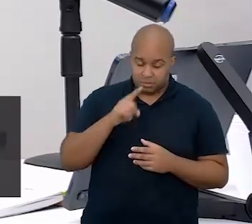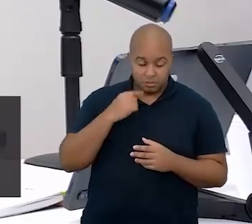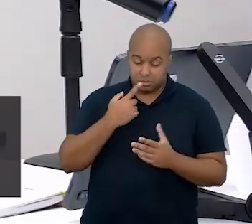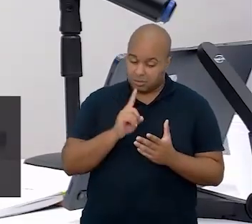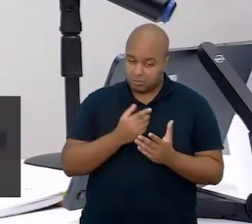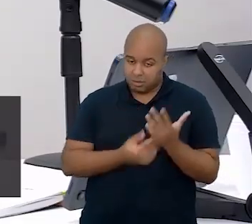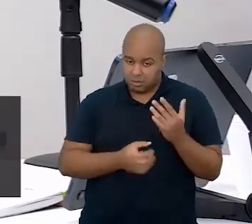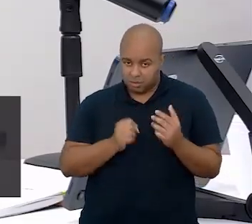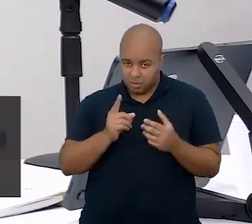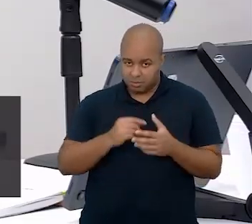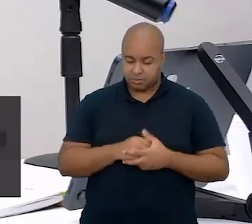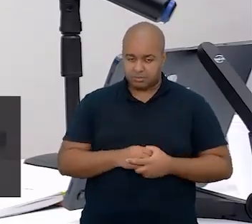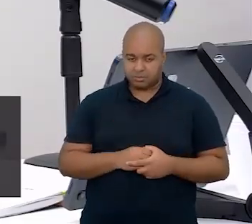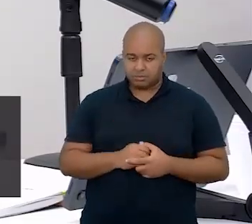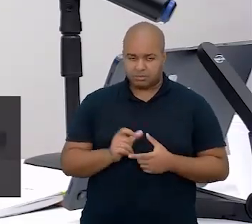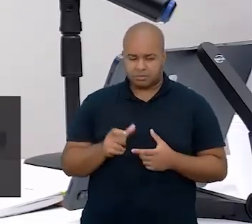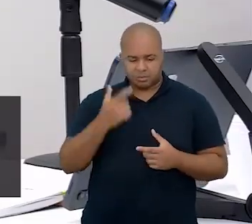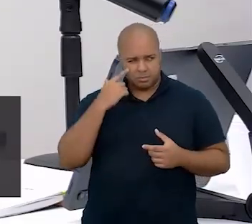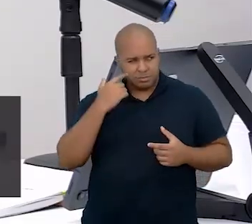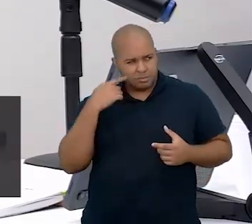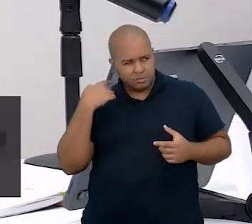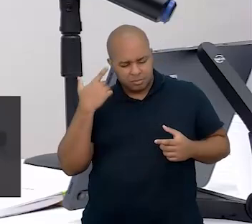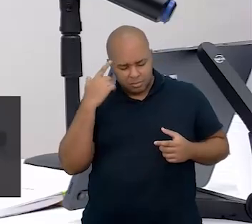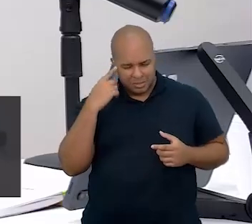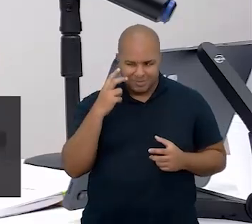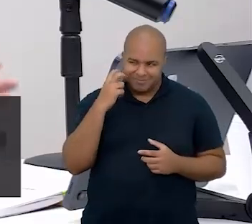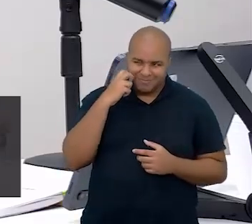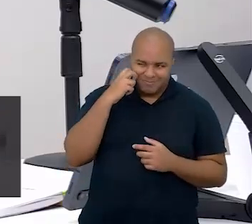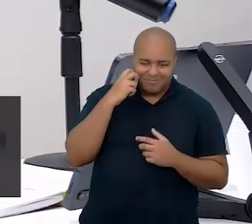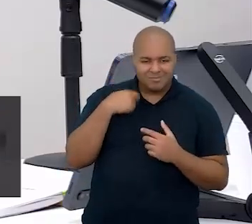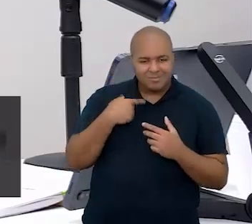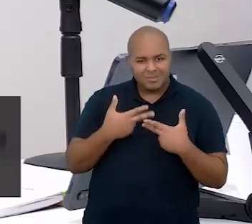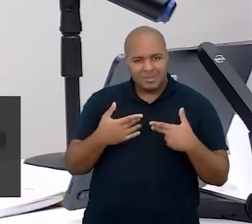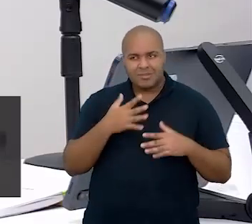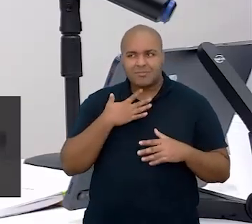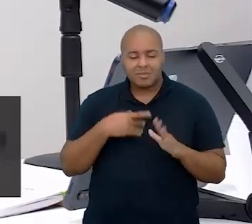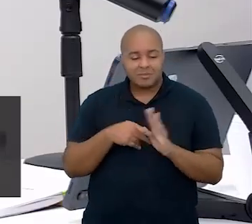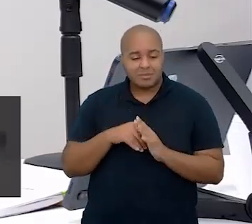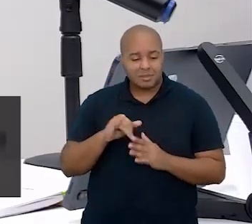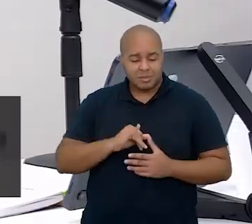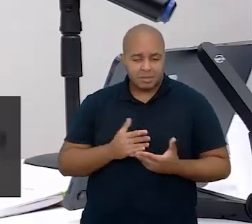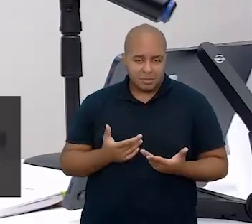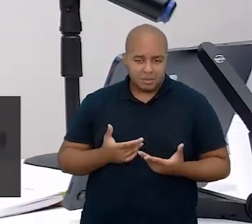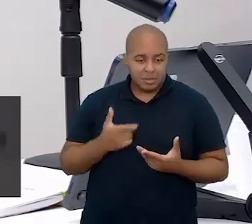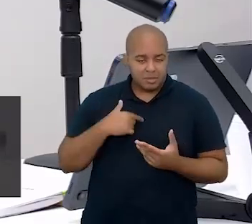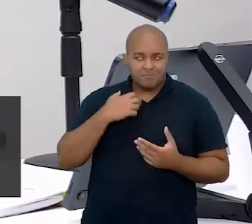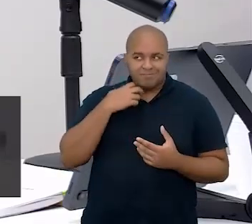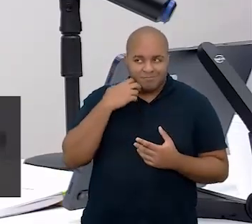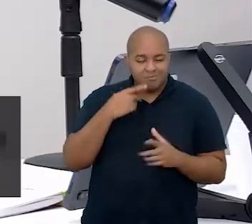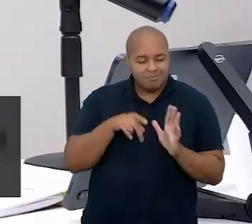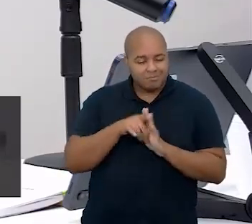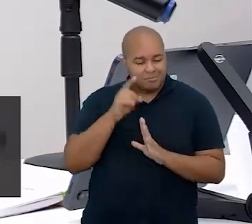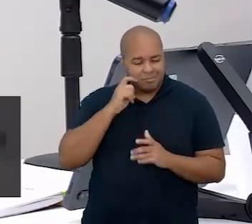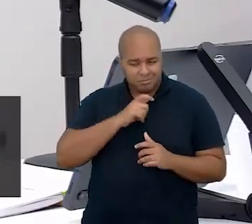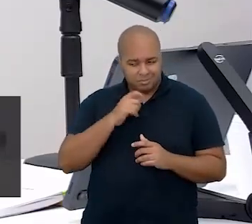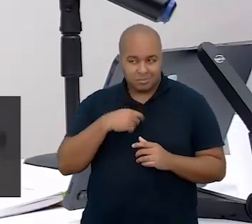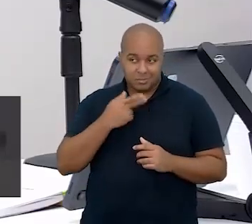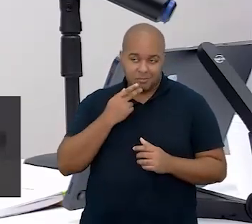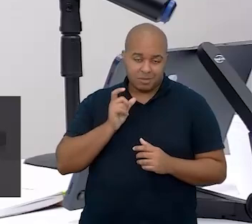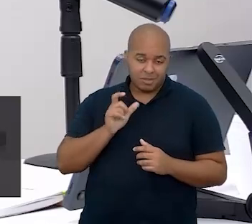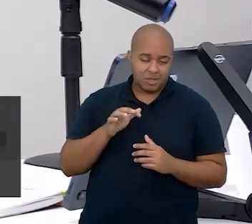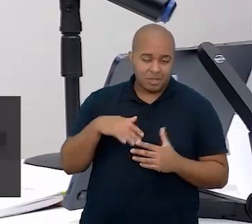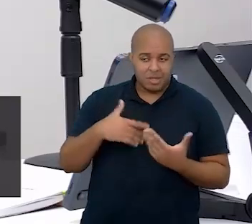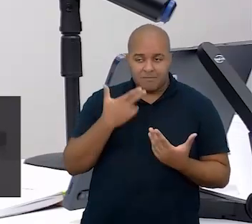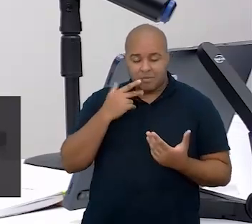não perderá. Eu estava envergonhada diante da bondade de minha irmã, envergonhada da mentira que pregara,